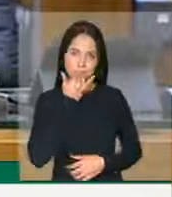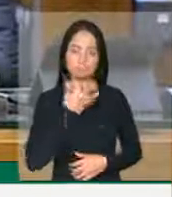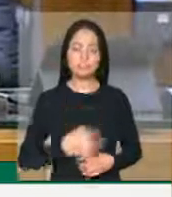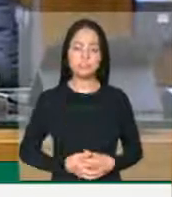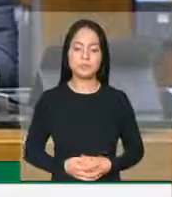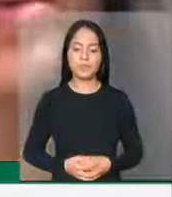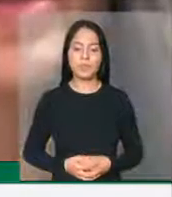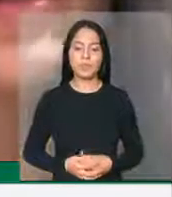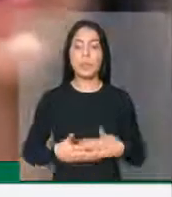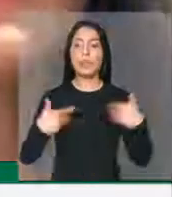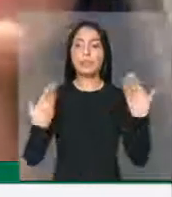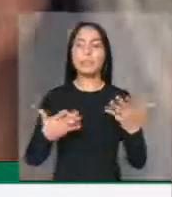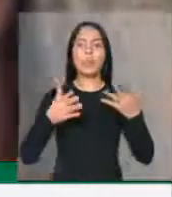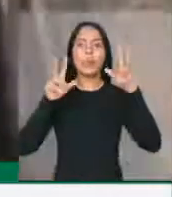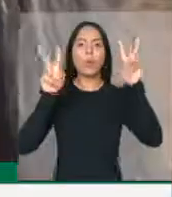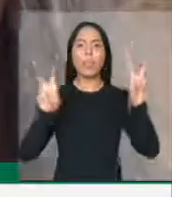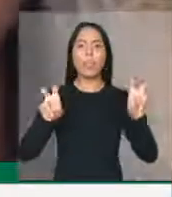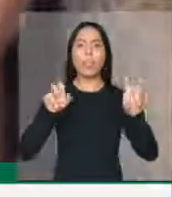Direto ao voto?